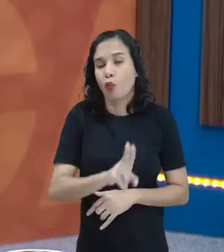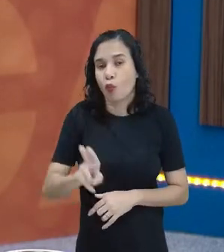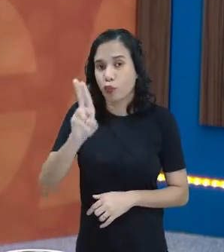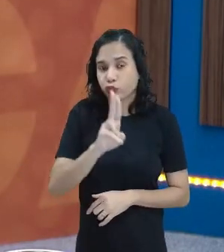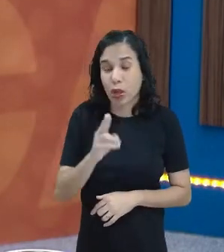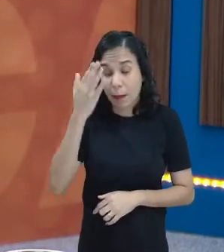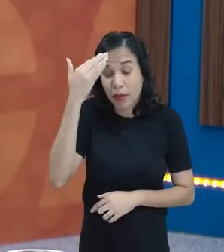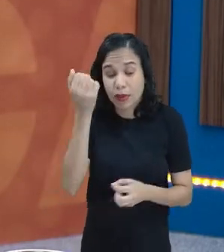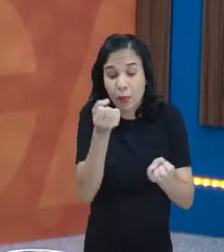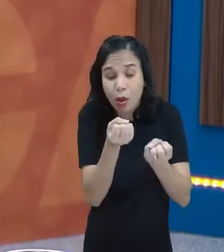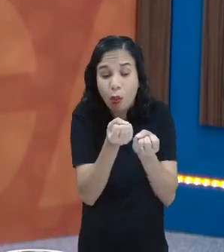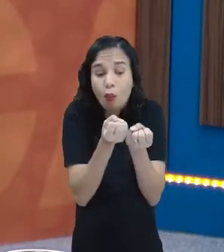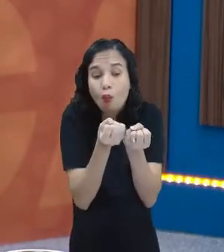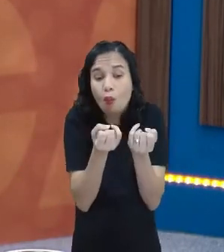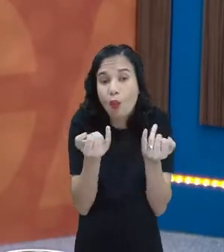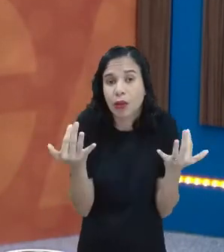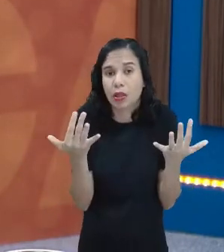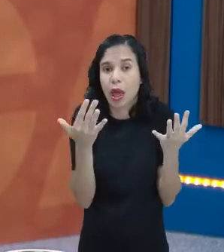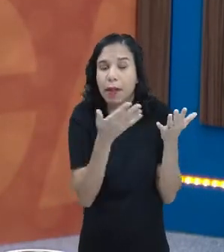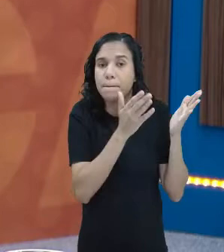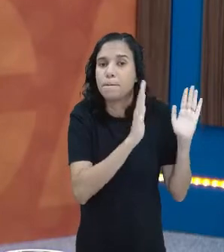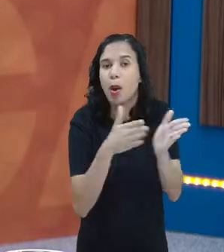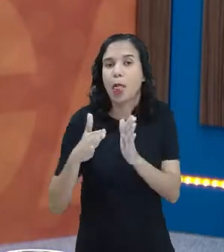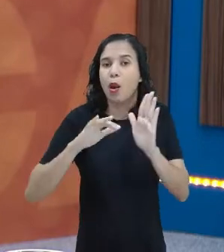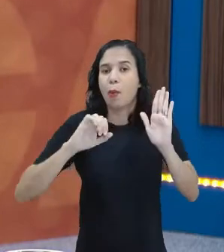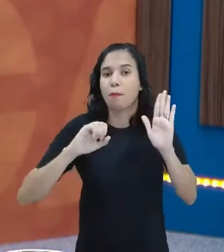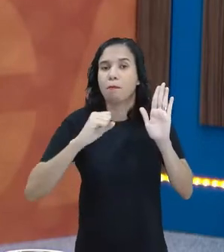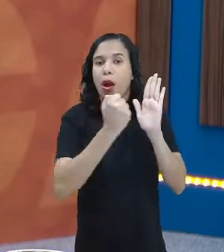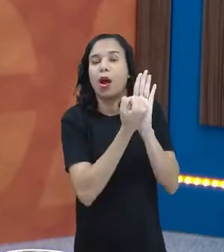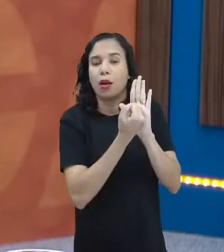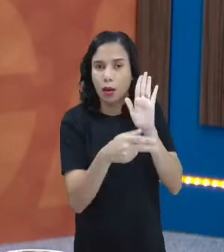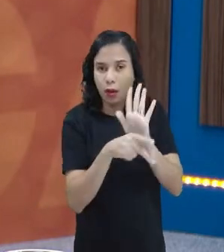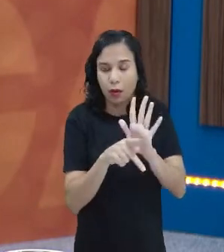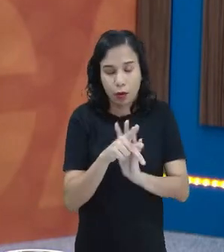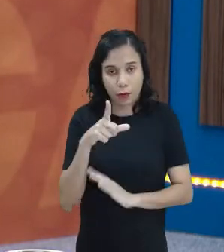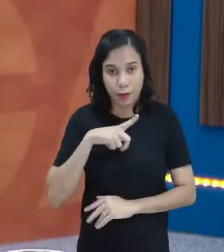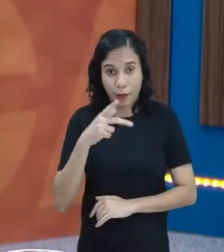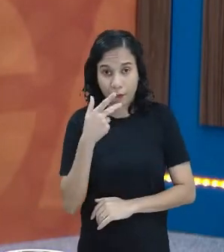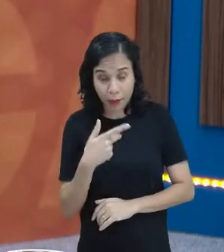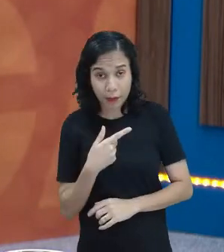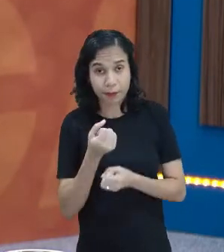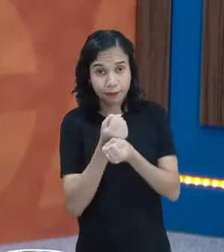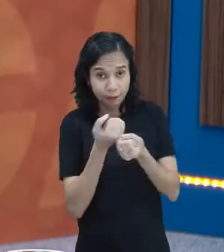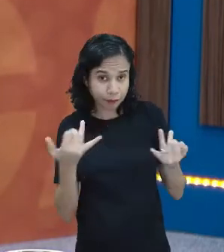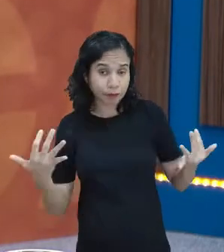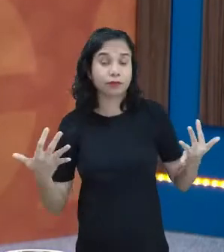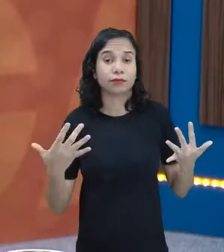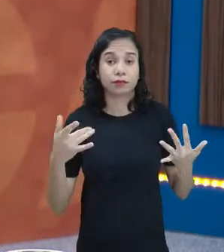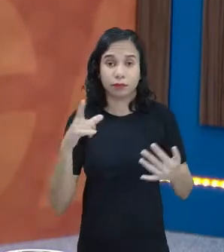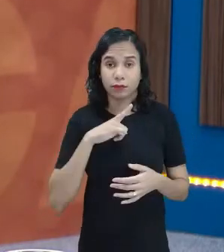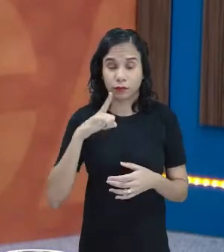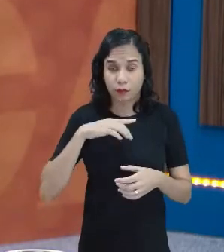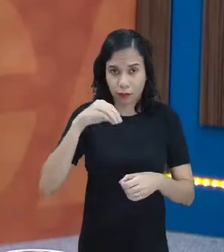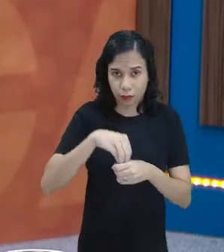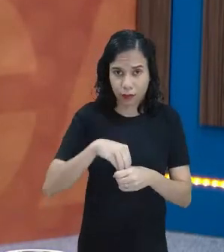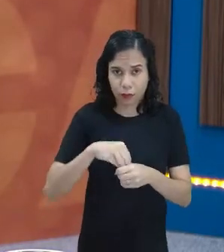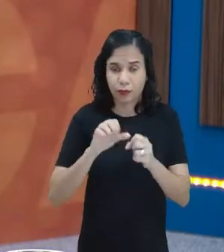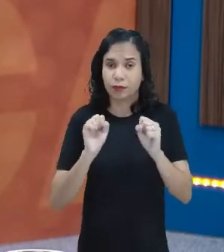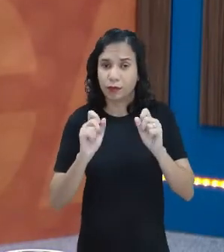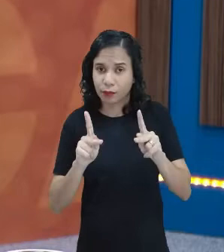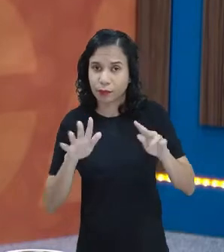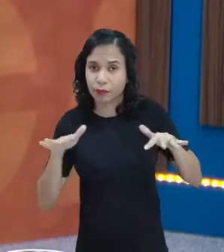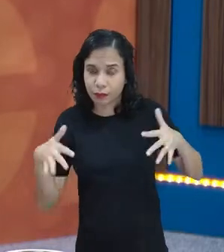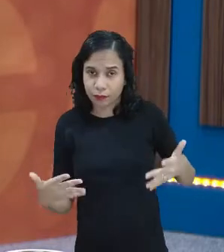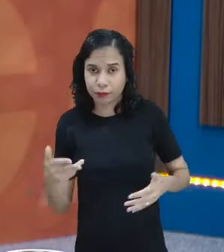para medir, né, de forma padronizada, porque já tá me dizendo aqui a quantidade que tem nele. Então,